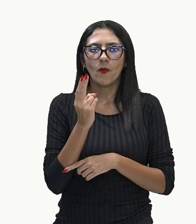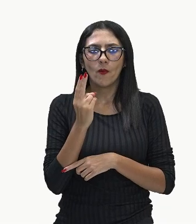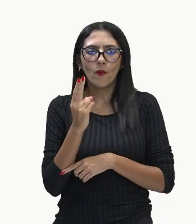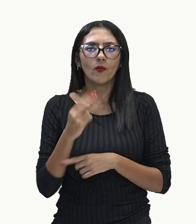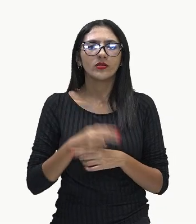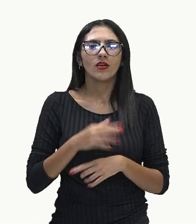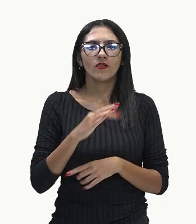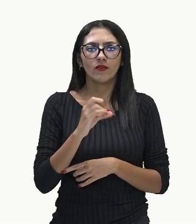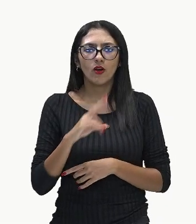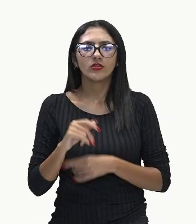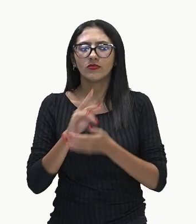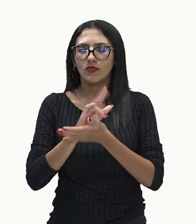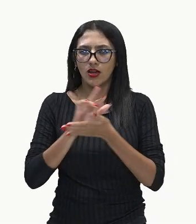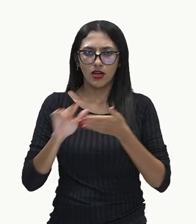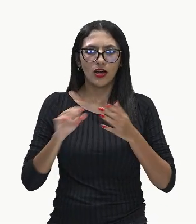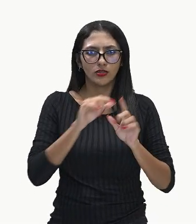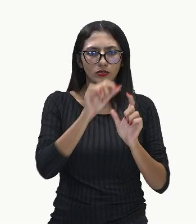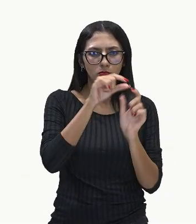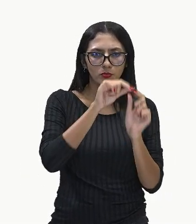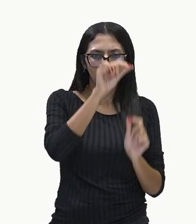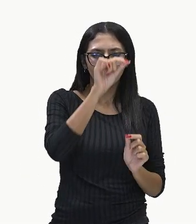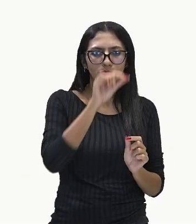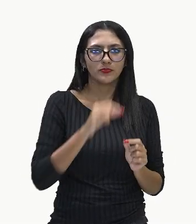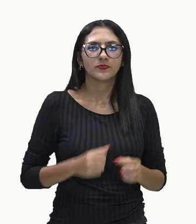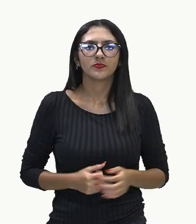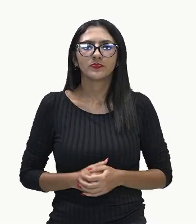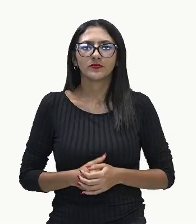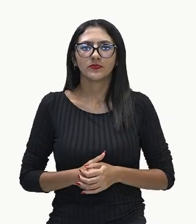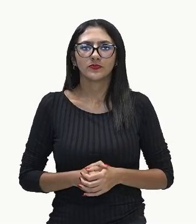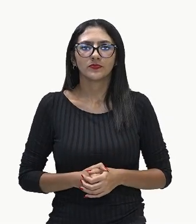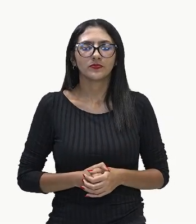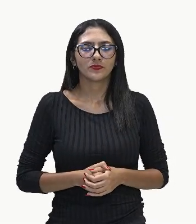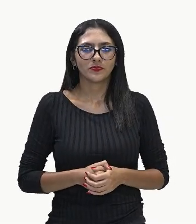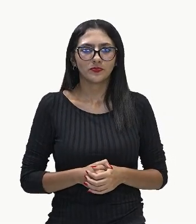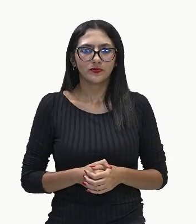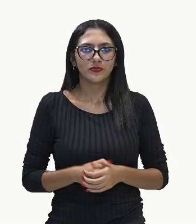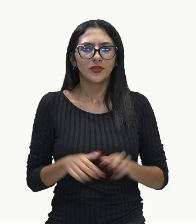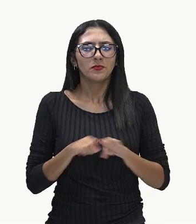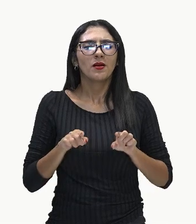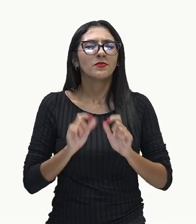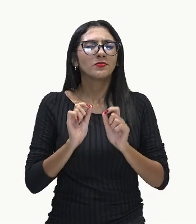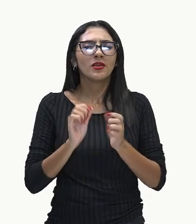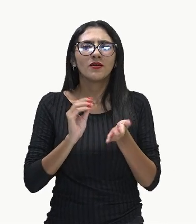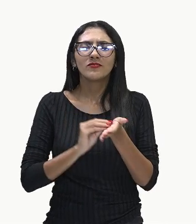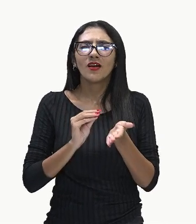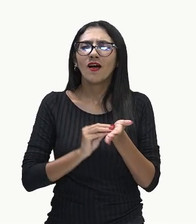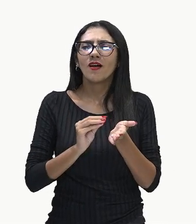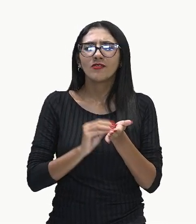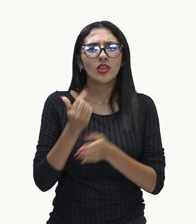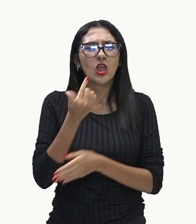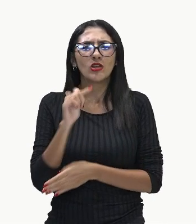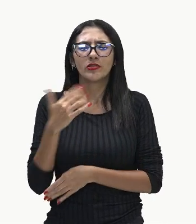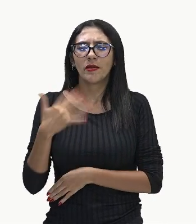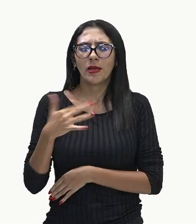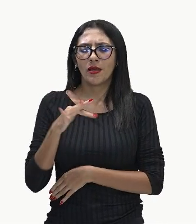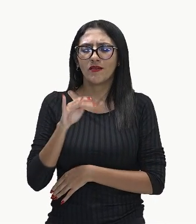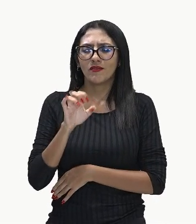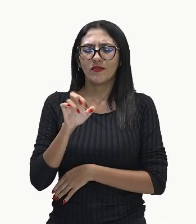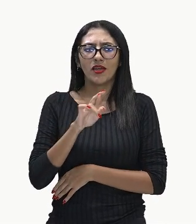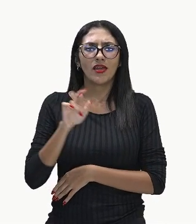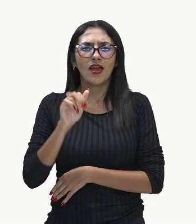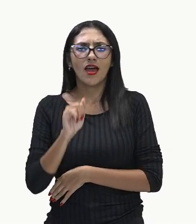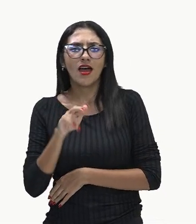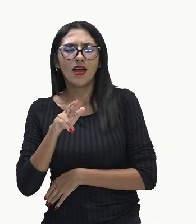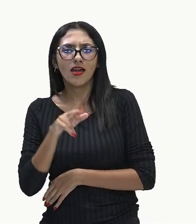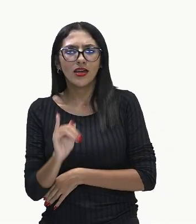Chevrolet. Ok? Professor, e Ferrari, por que não está aí? Porque o nosso anunciado falou o